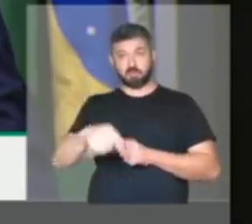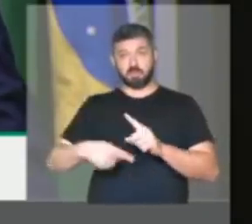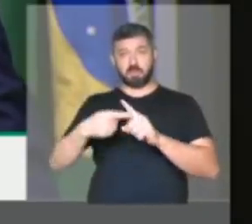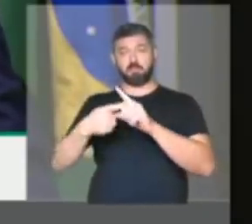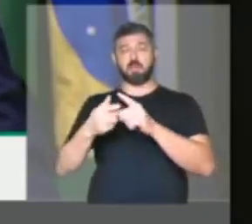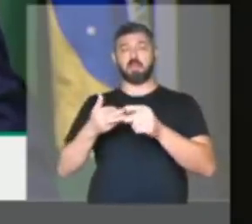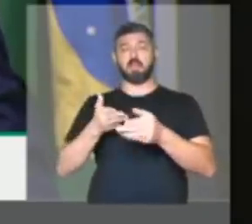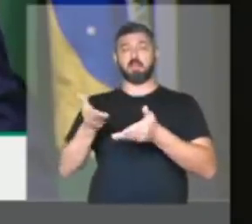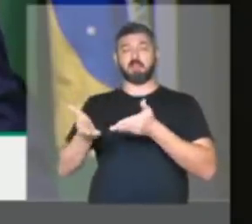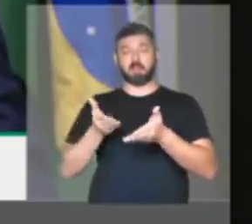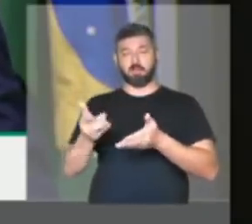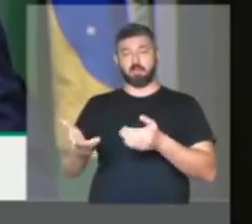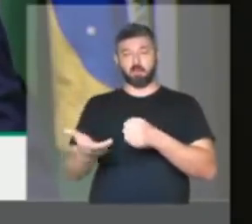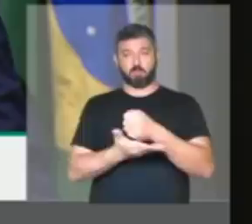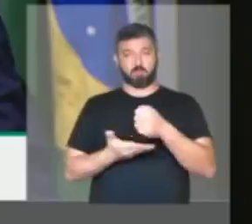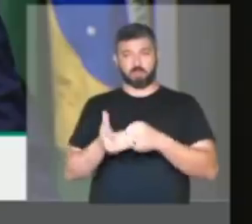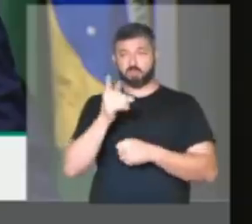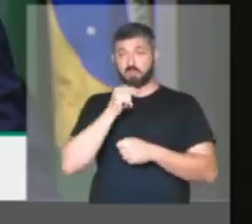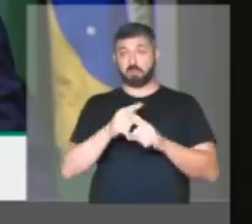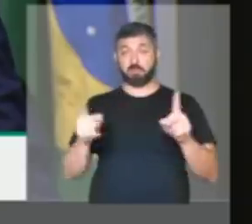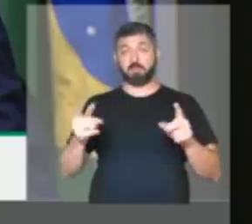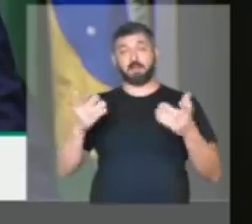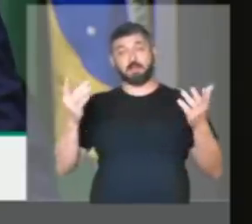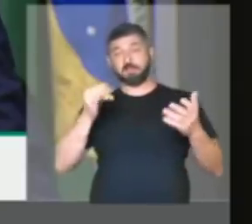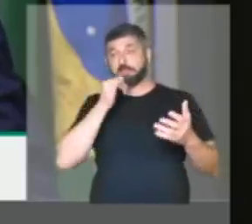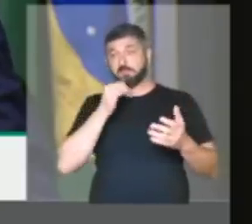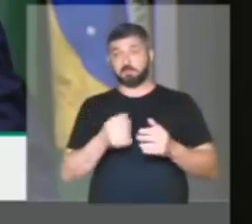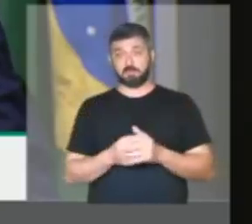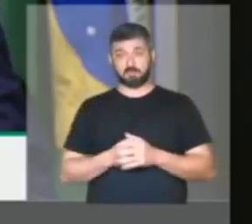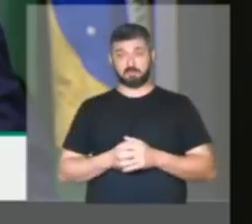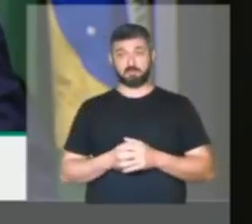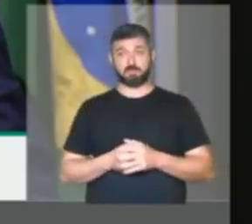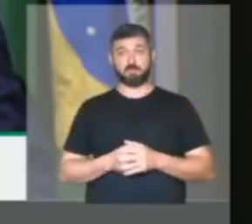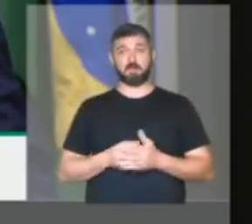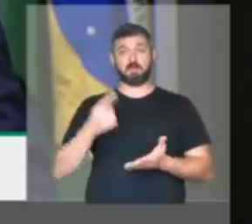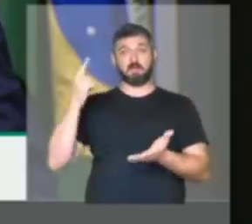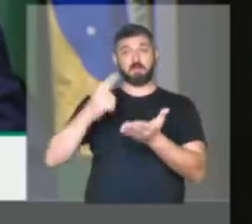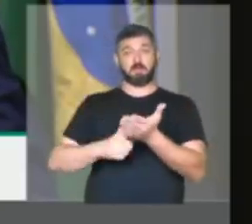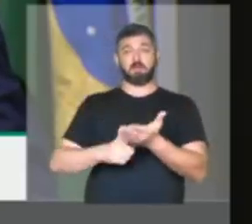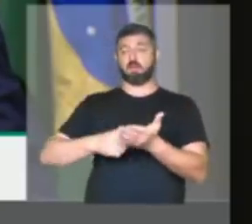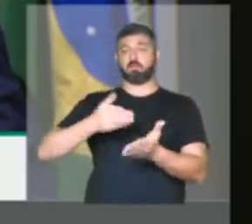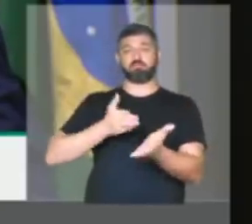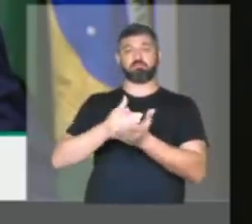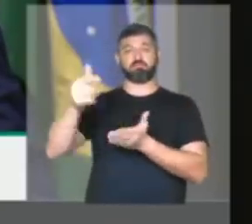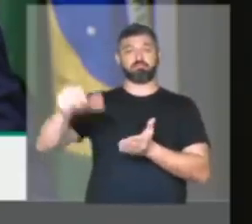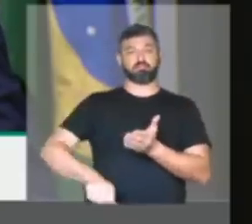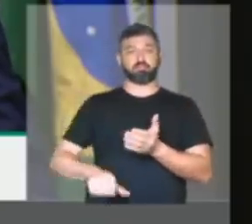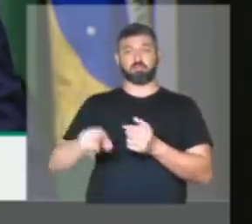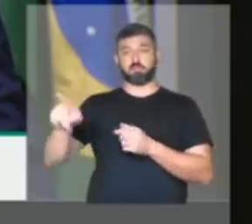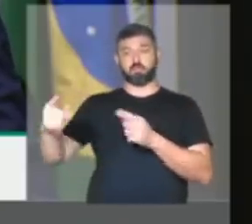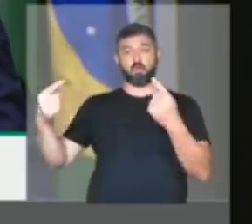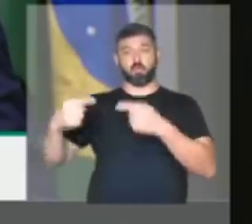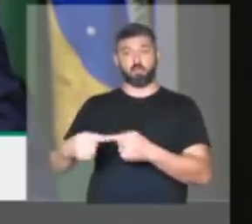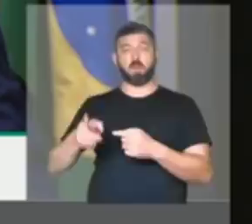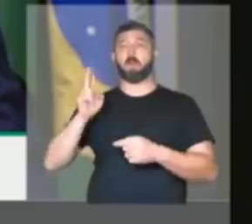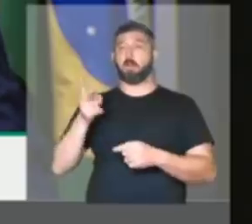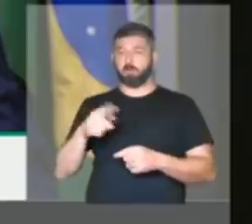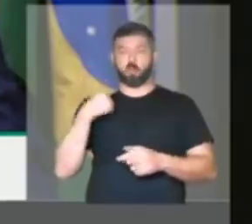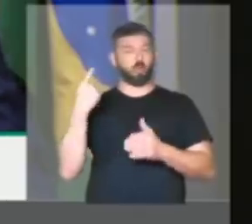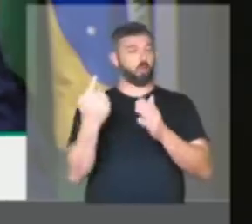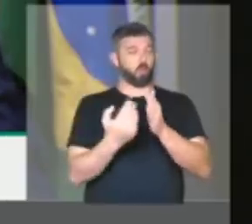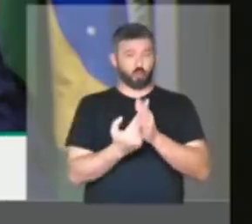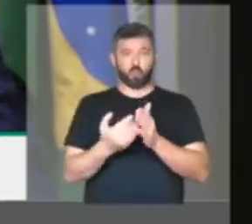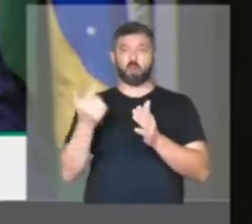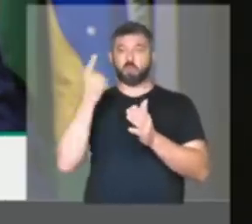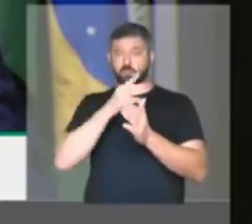tivessem acesso ao saneamento básico. Porém, infelizmente, esse acordo foi descumprido pela oposição, mesmo com todas as